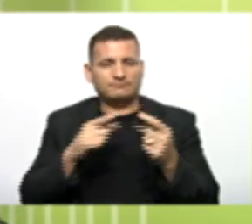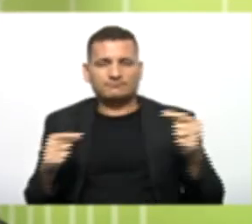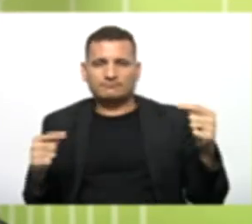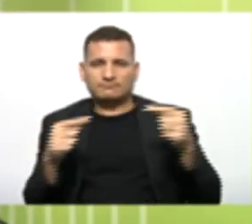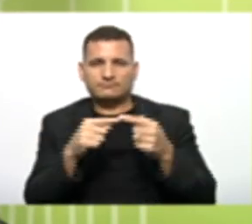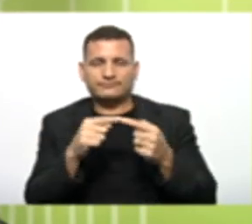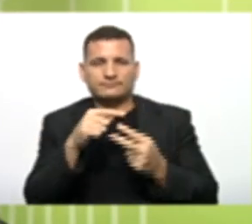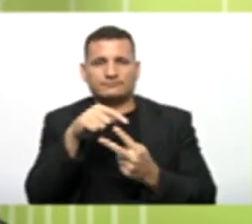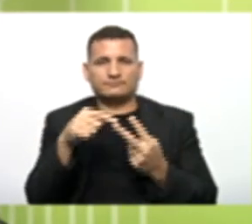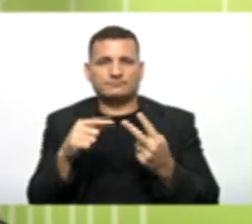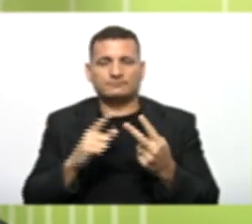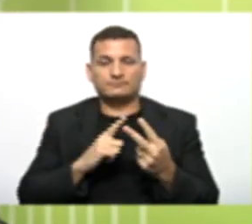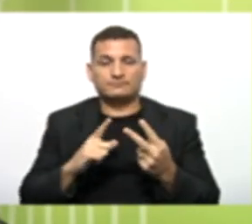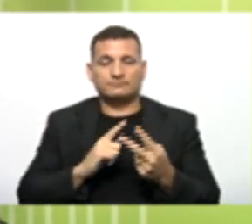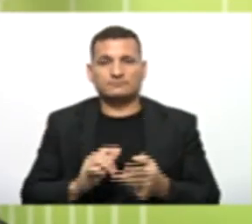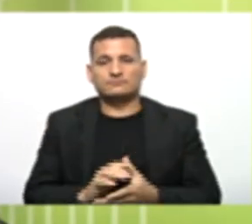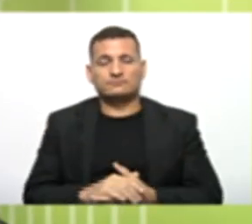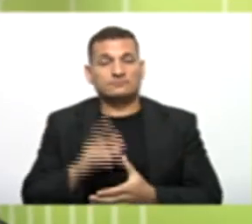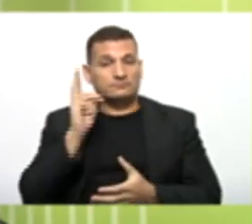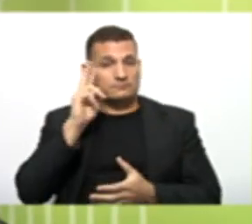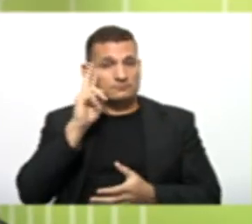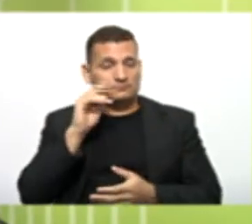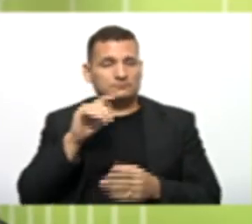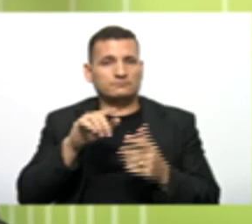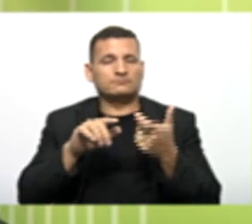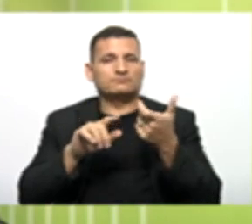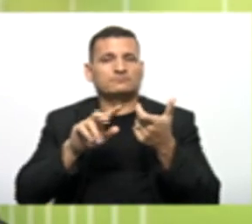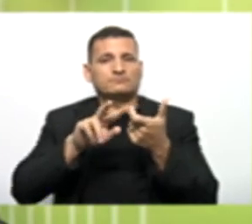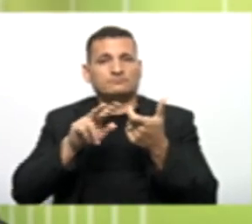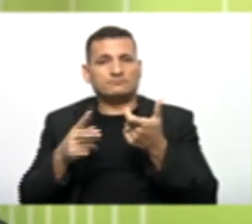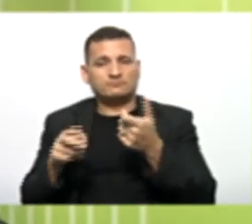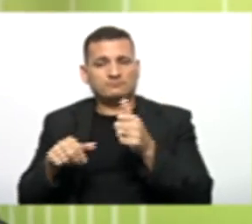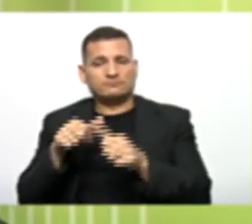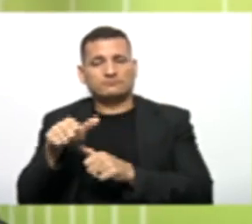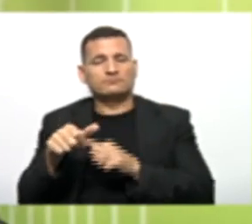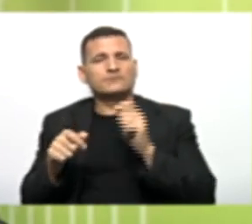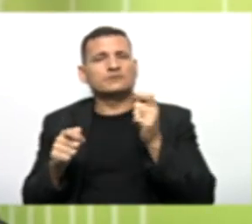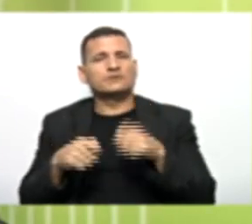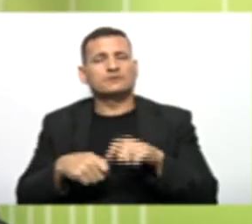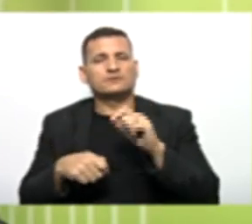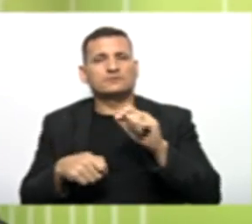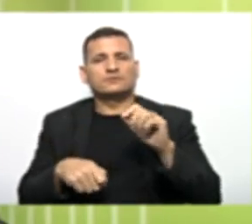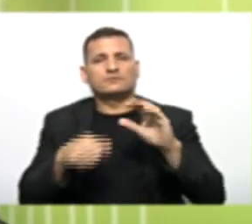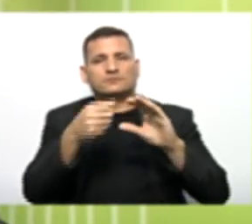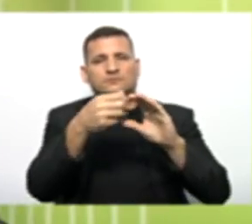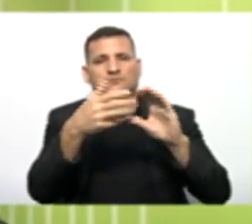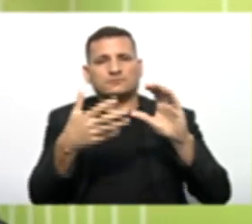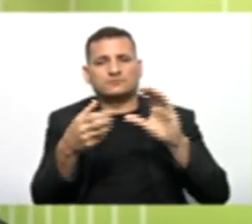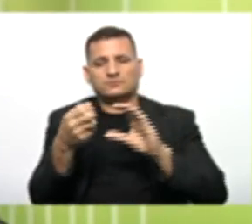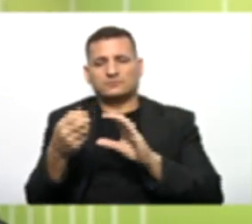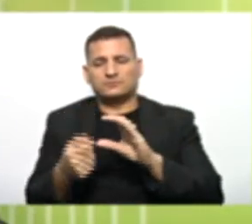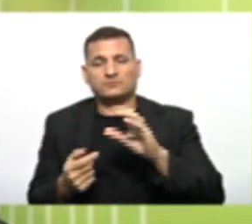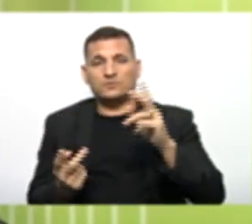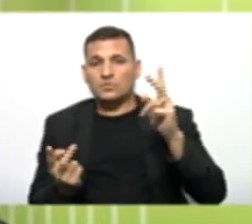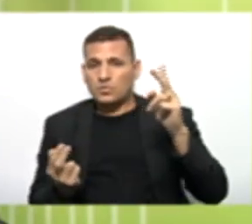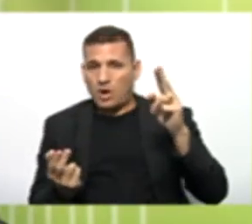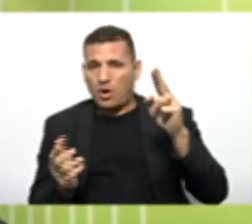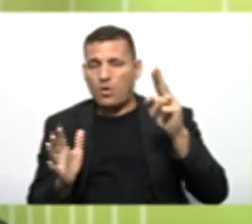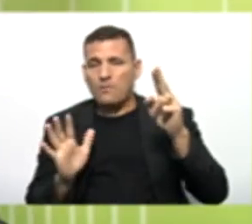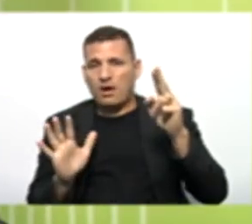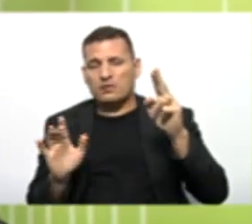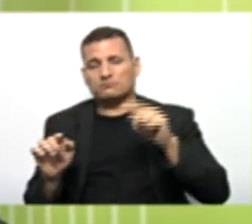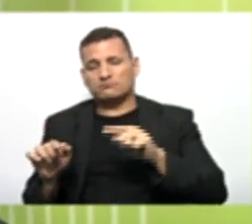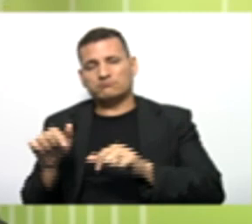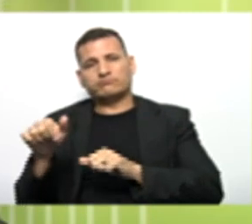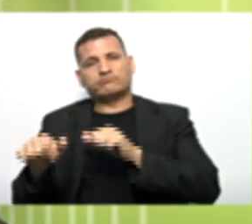Lembrando que O polimorfismo Ele permite Que esses atributos Iguais De classes diferentes